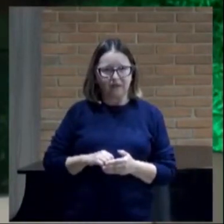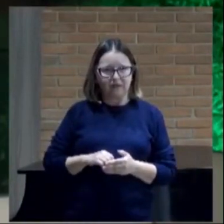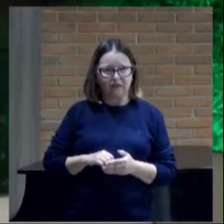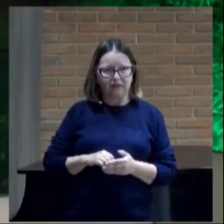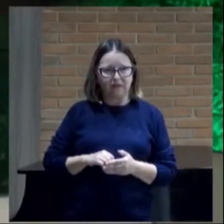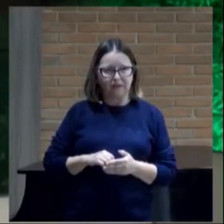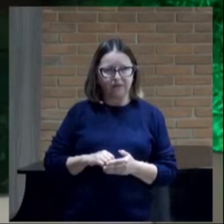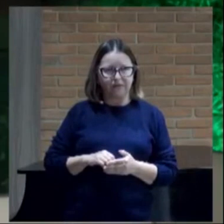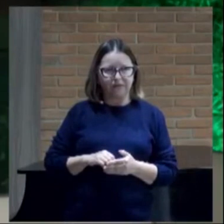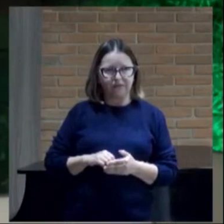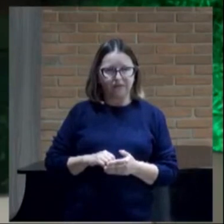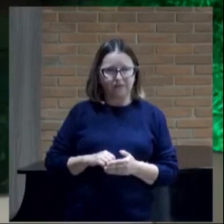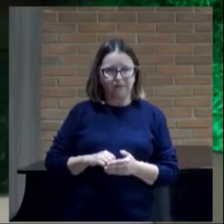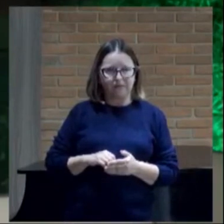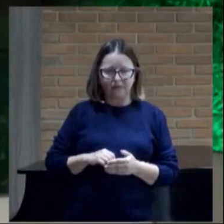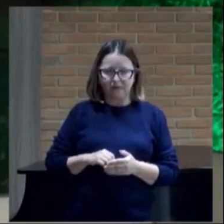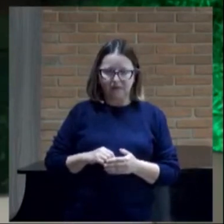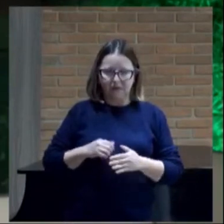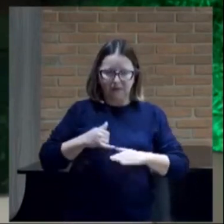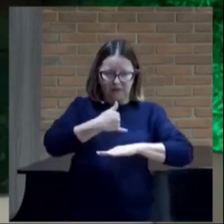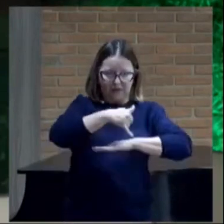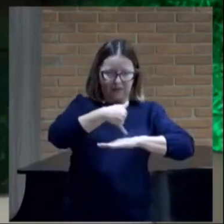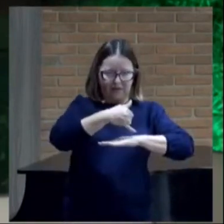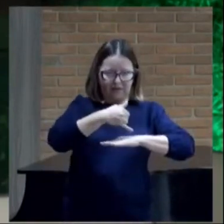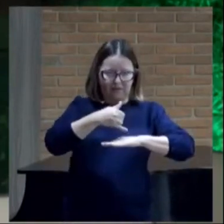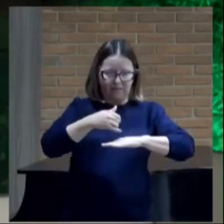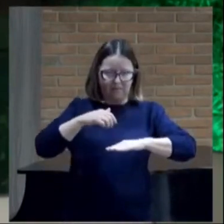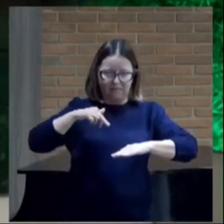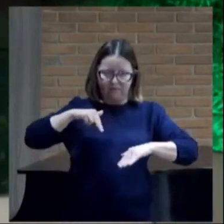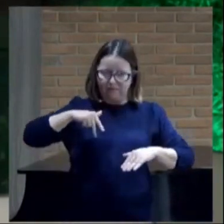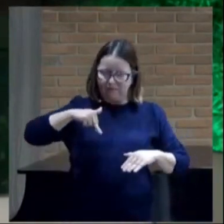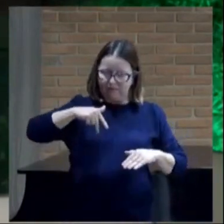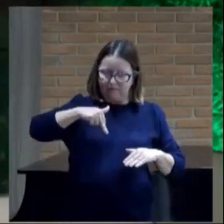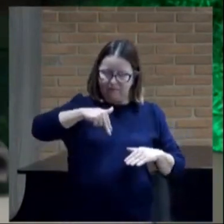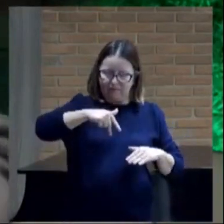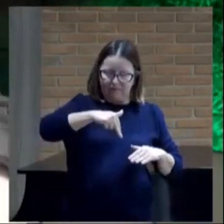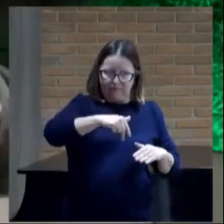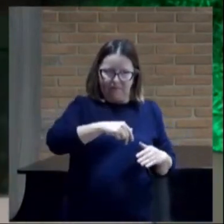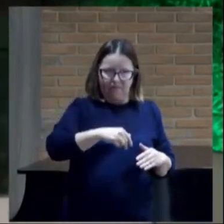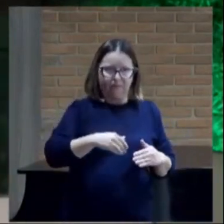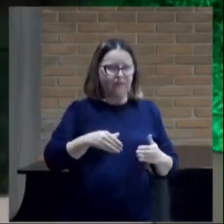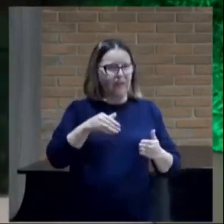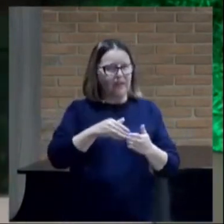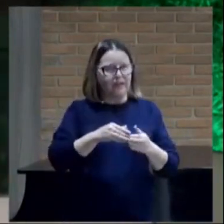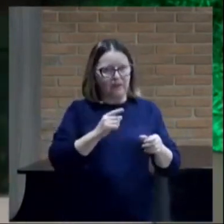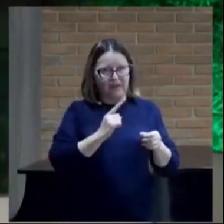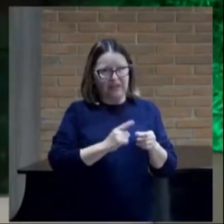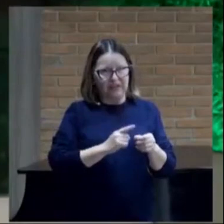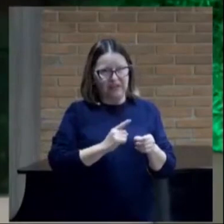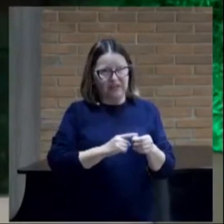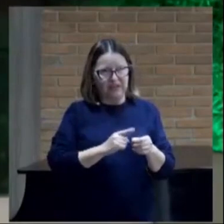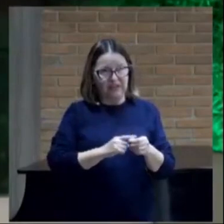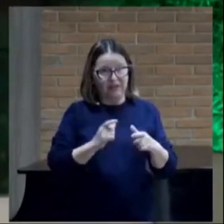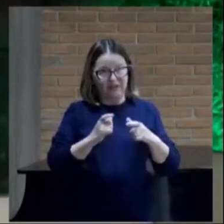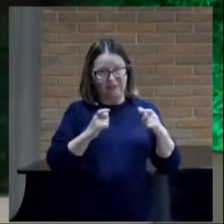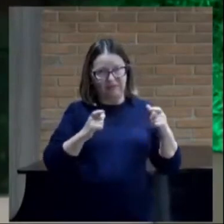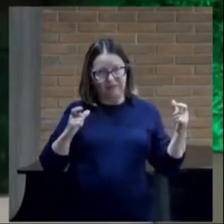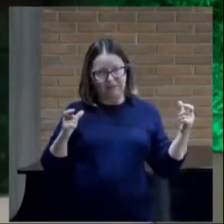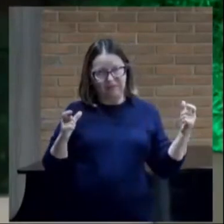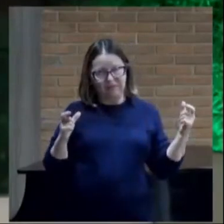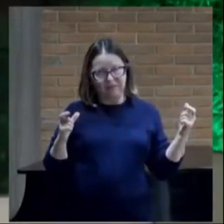ele atravessou toda a ilha, a pé, até Pafos, que era uma cidade maior,